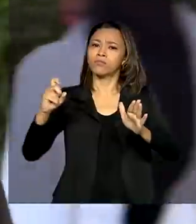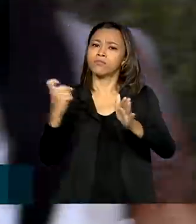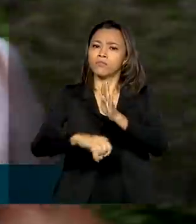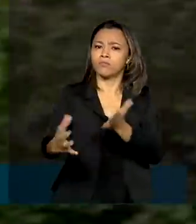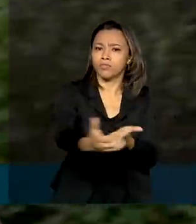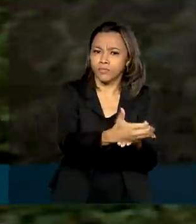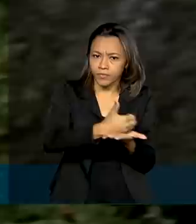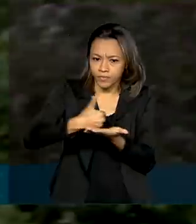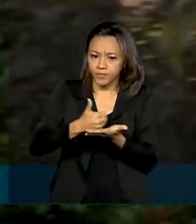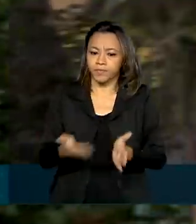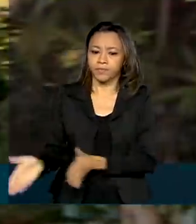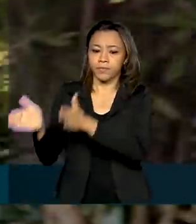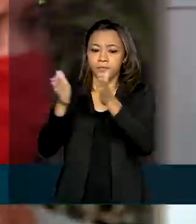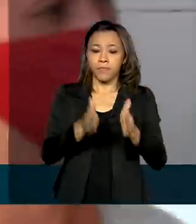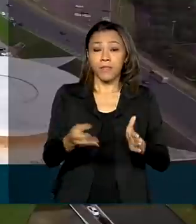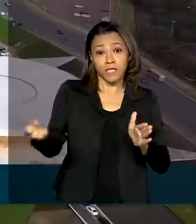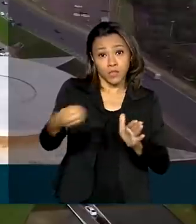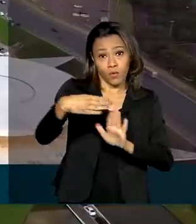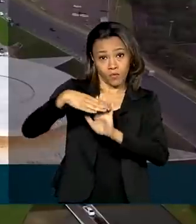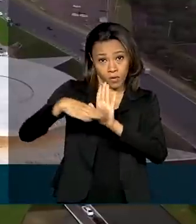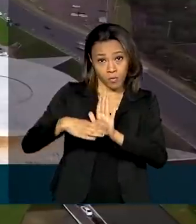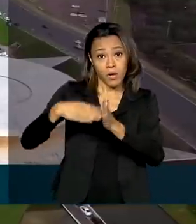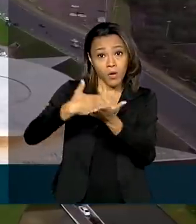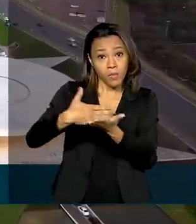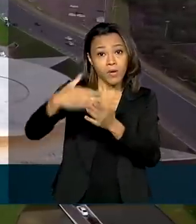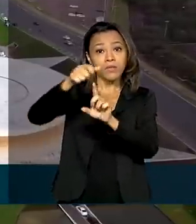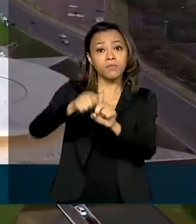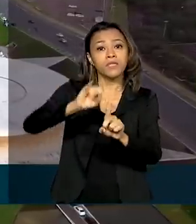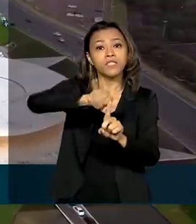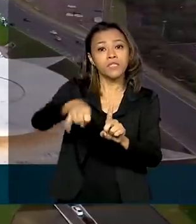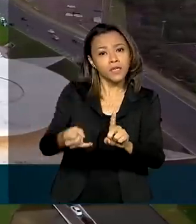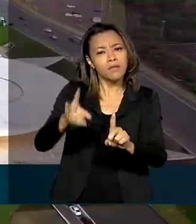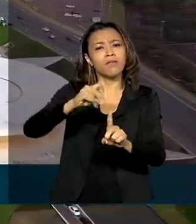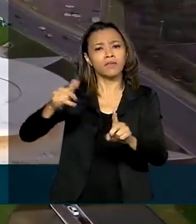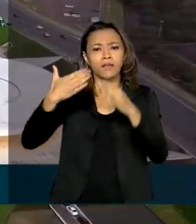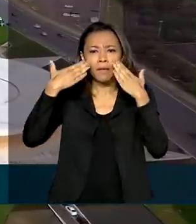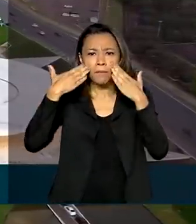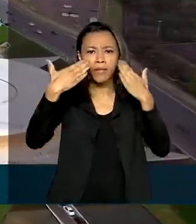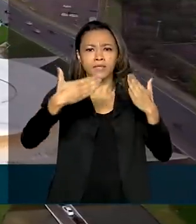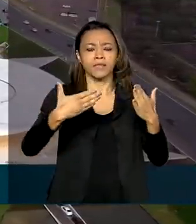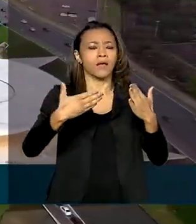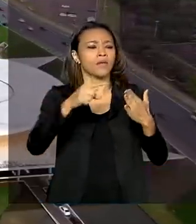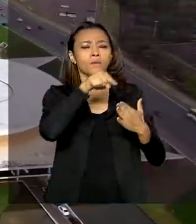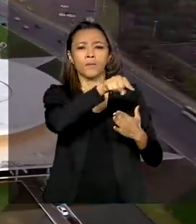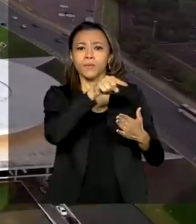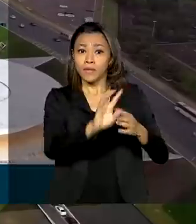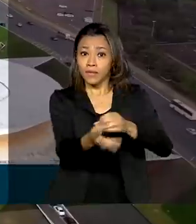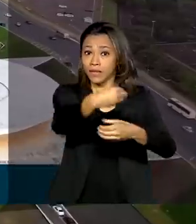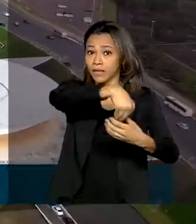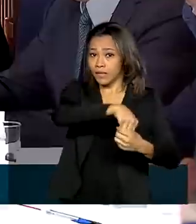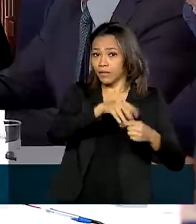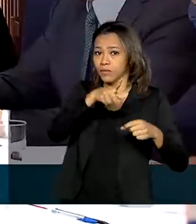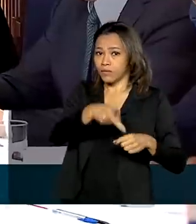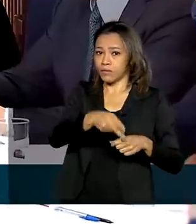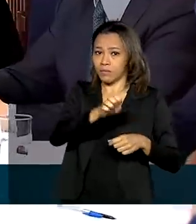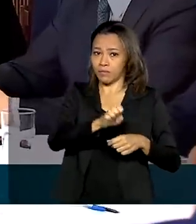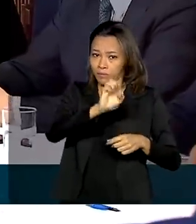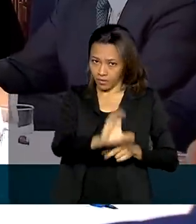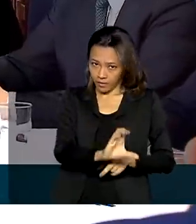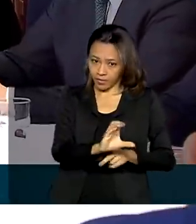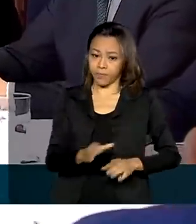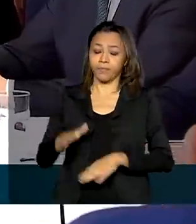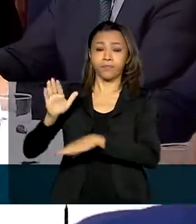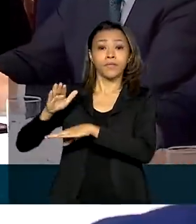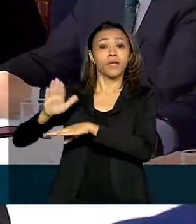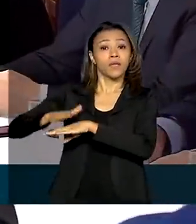valer a partir de janeiro do ano que vem e vai ser apresentado ao Congresso Nacional dentro da PEC emergencial. Segundo o